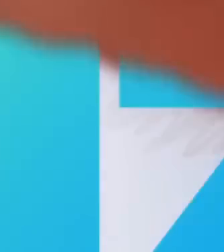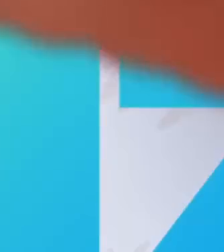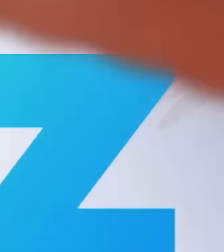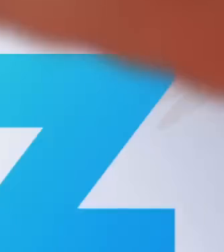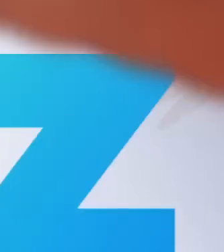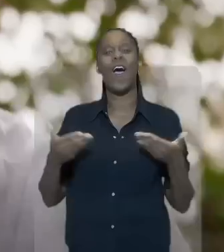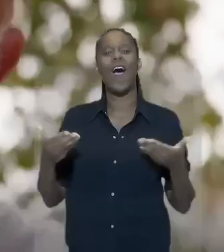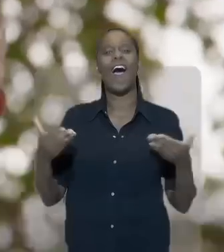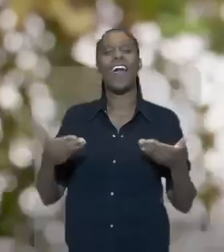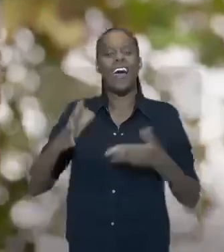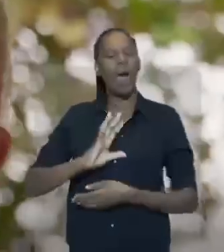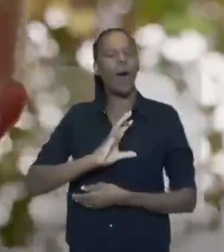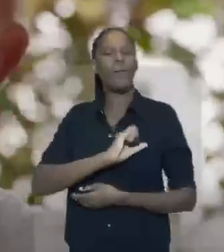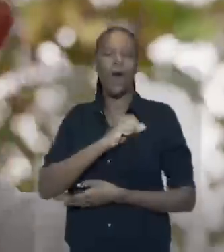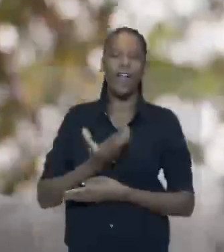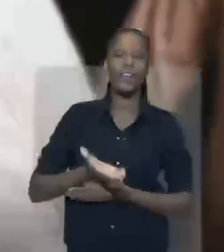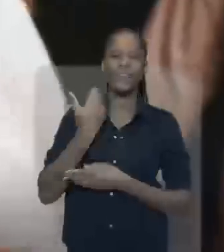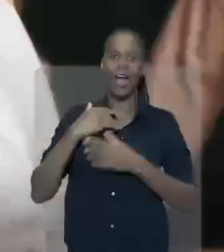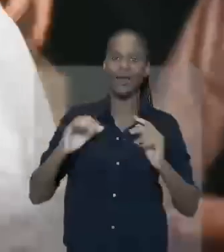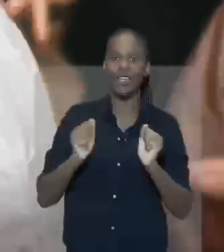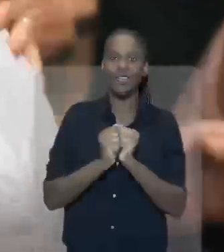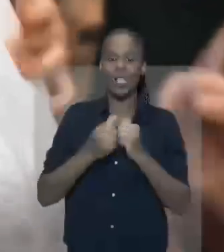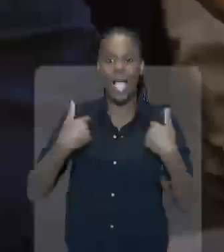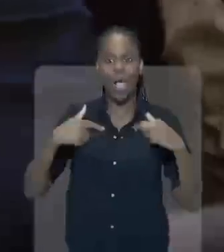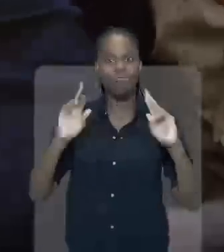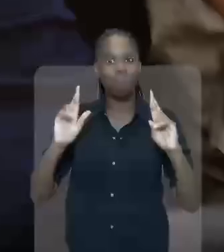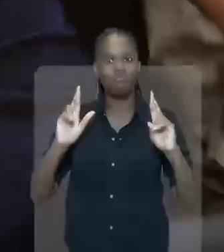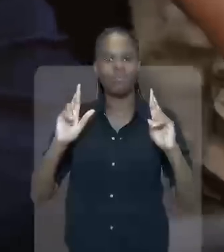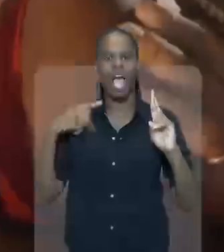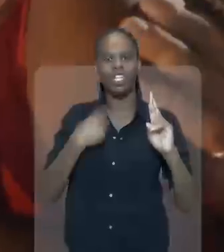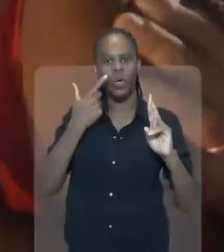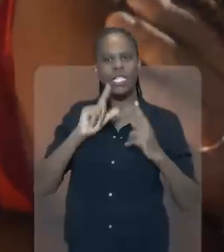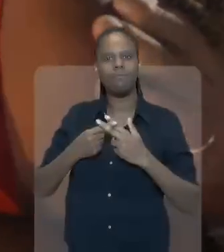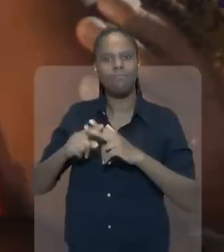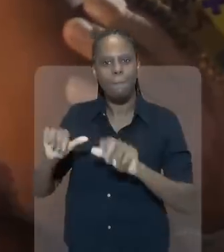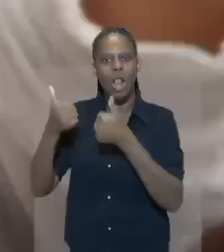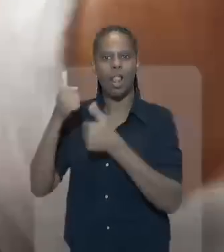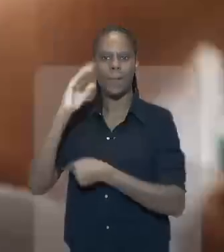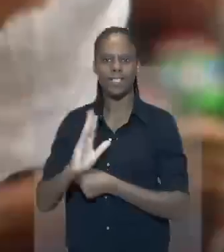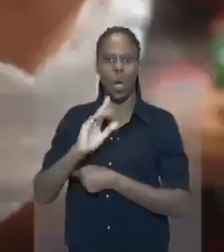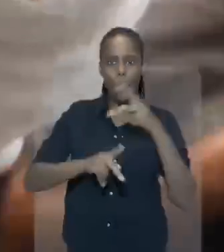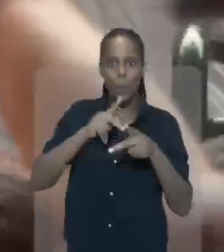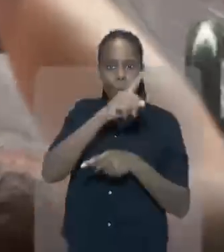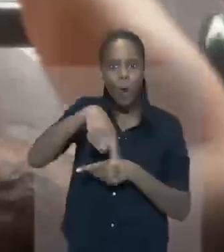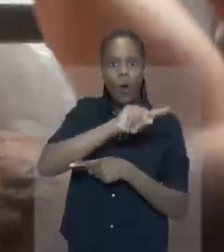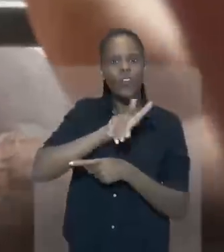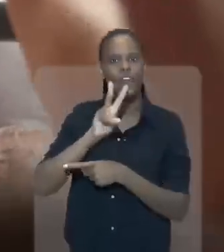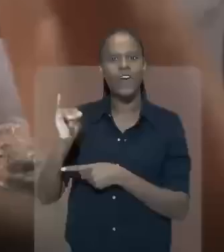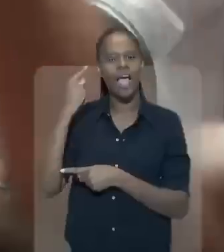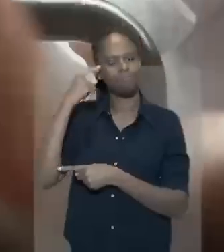ser feliz. Eu tô muito otimista que a gente vai conseguir consertar o Brasil. Esse povo vai voltar a sorrir.